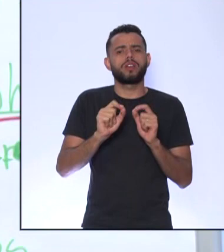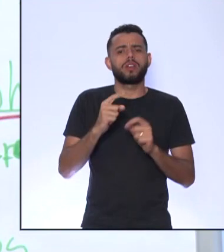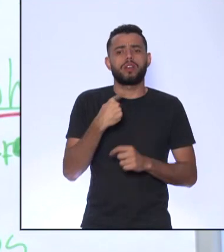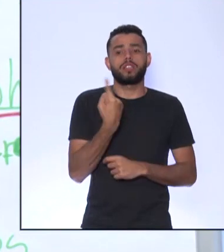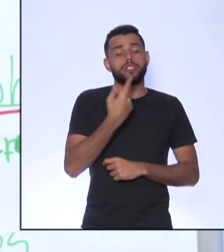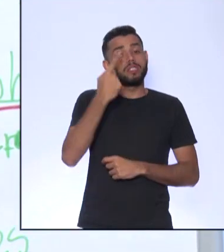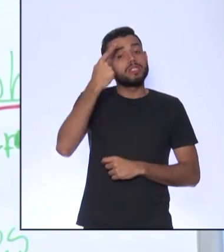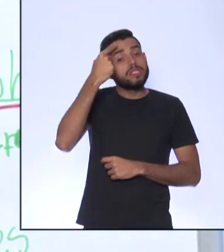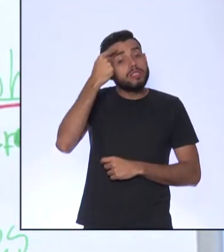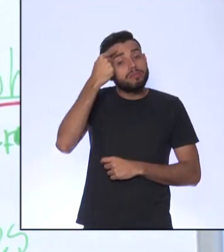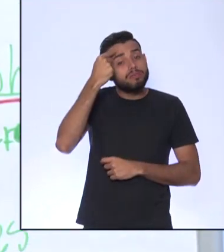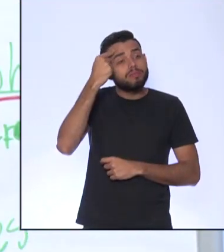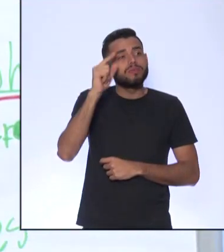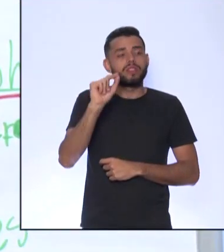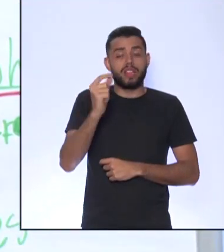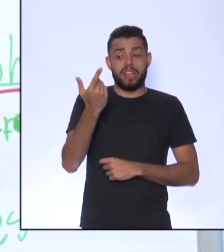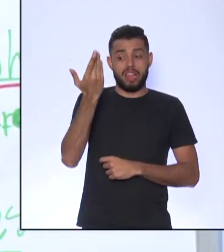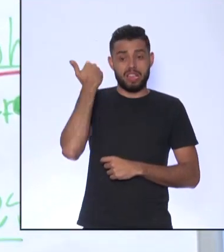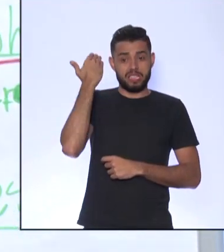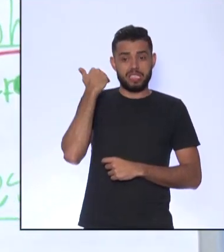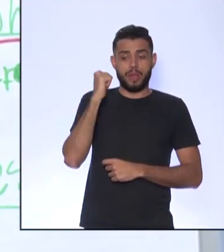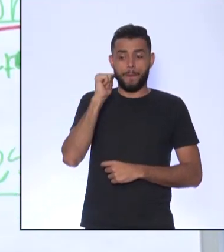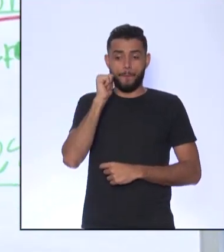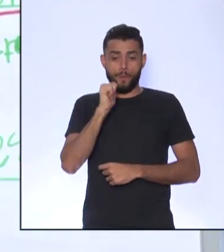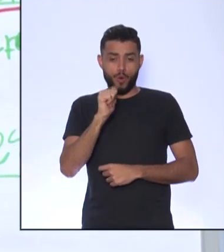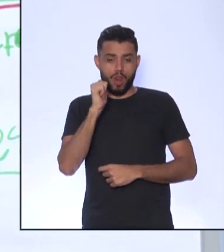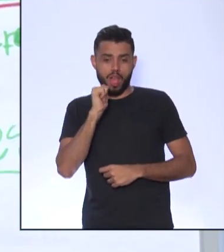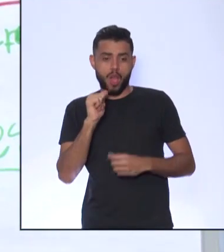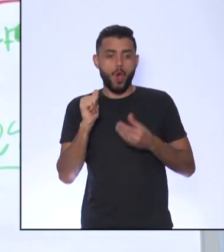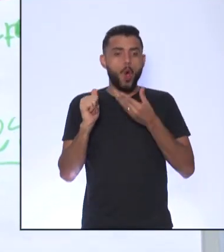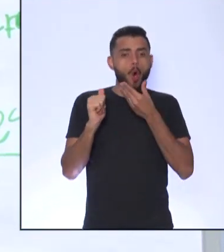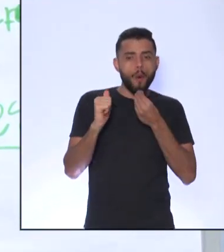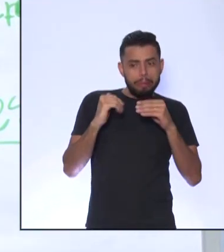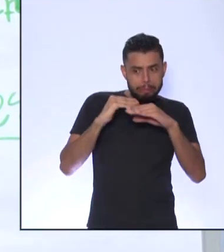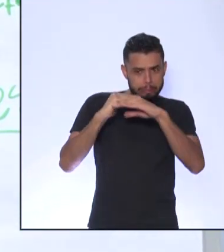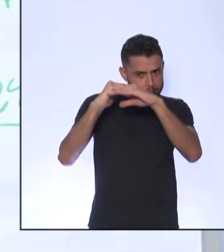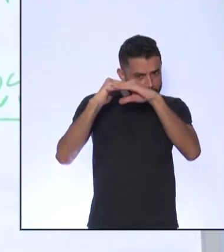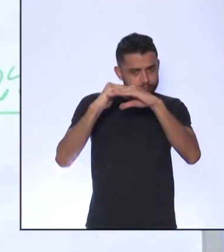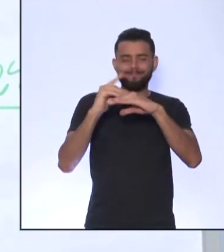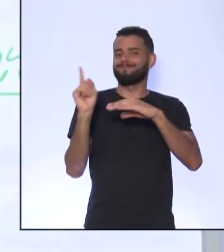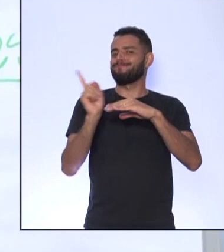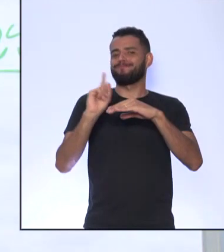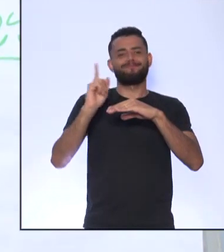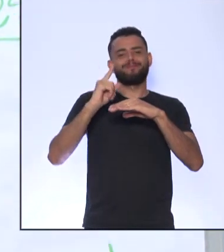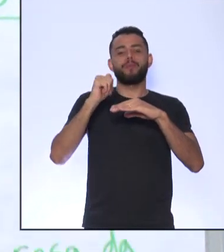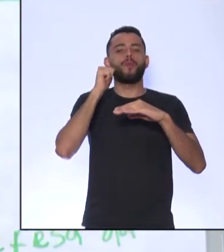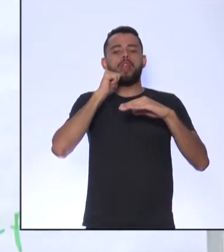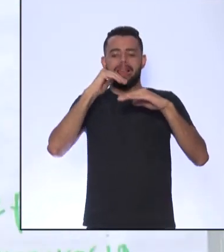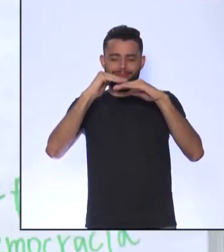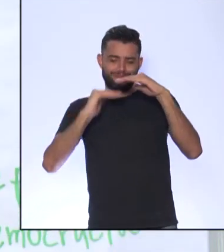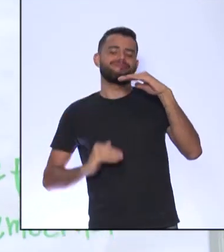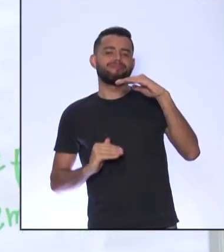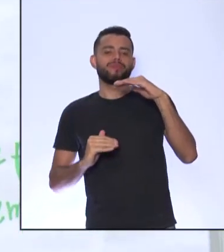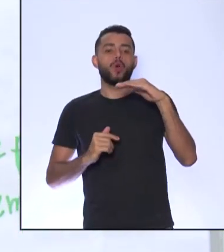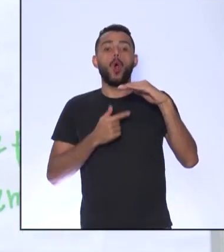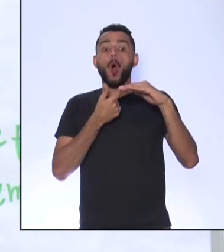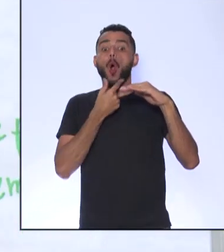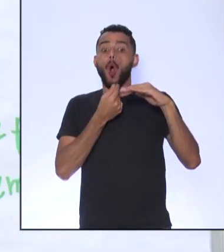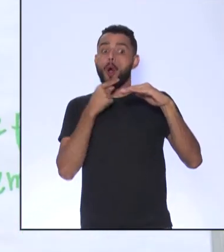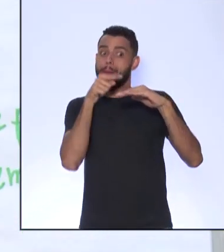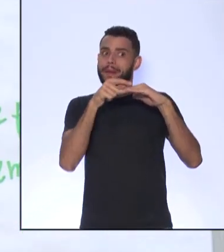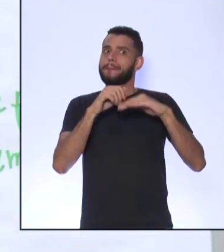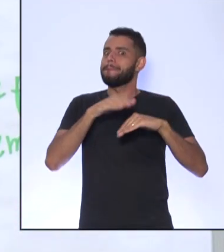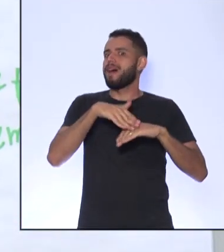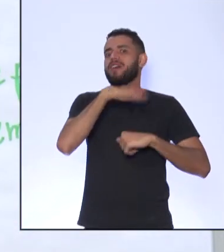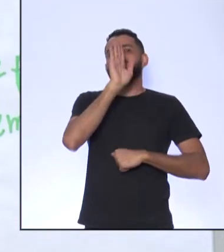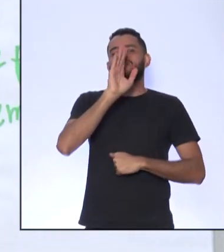As mulheres não tinham os mesmos direitos que os homens E os homens tinham muito mais direitos do que as mulheres Então isso é